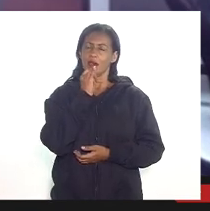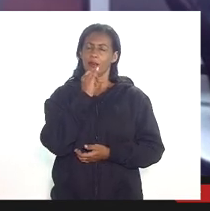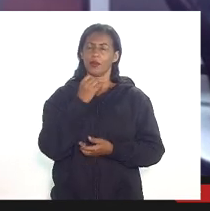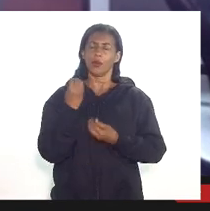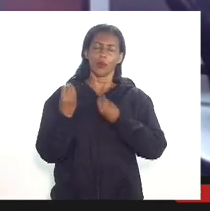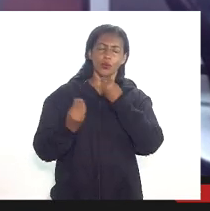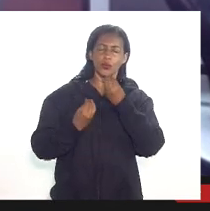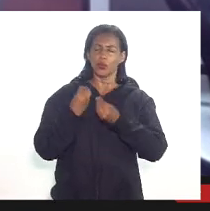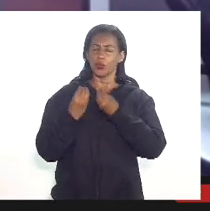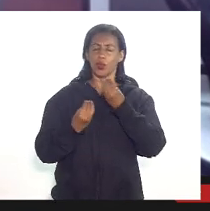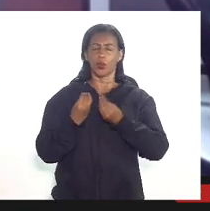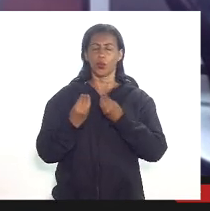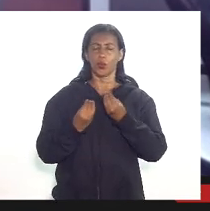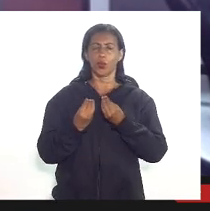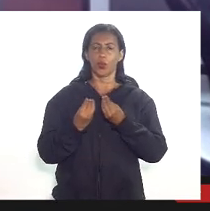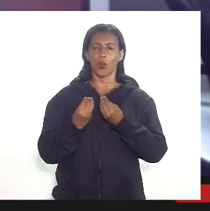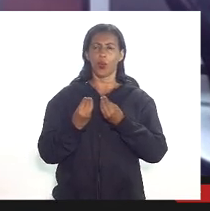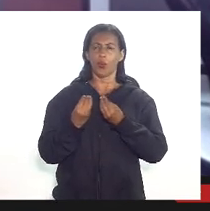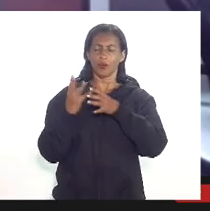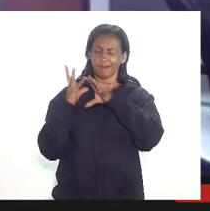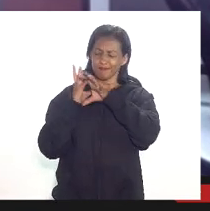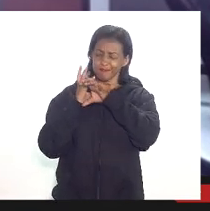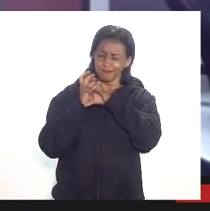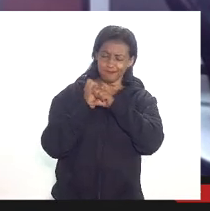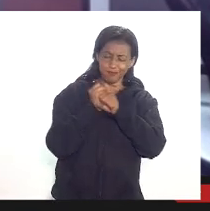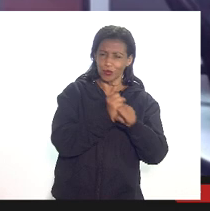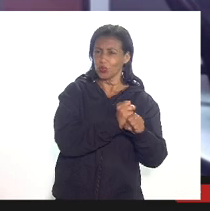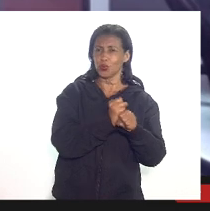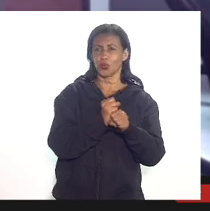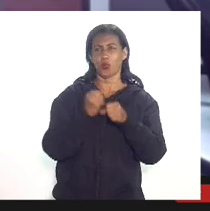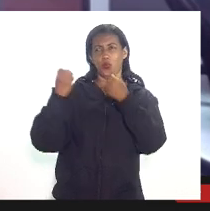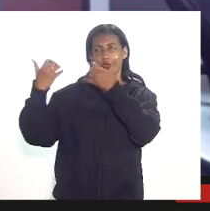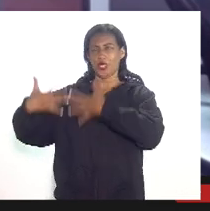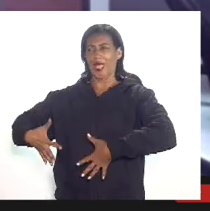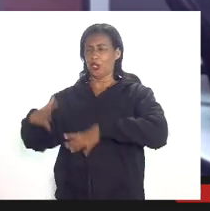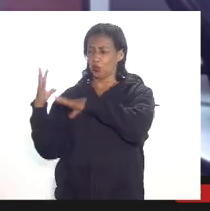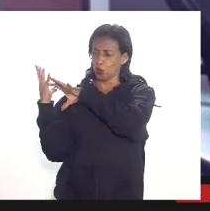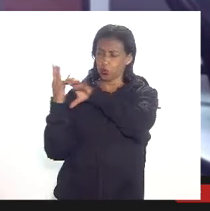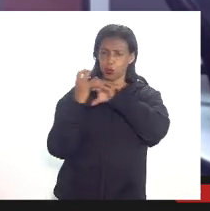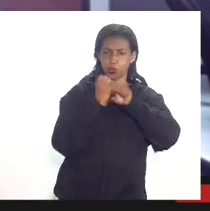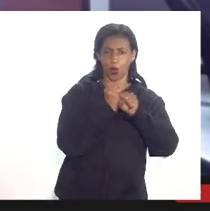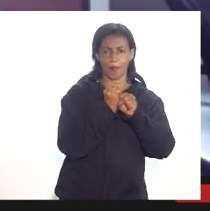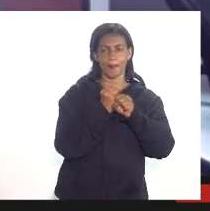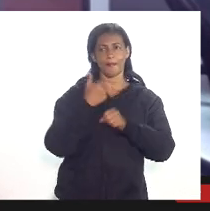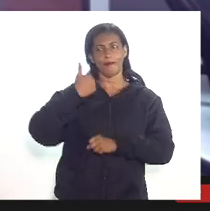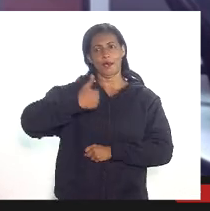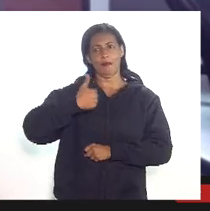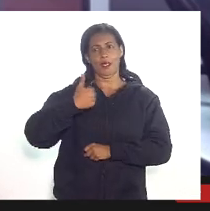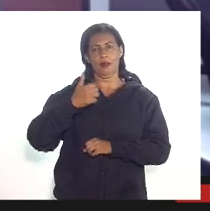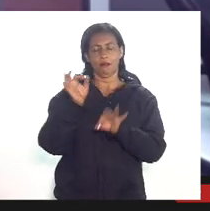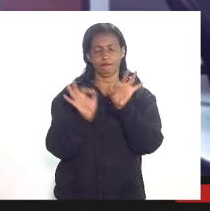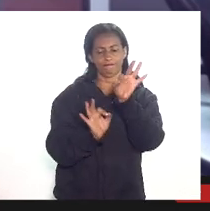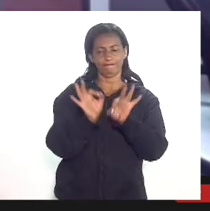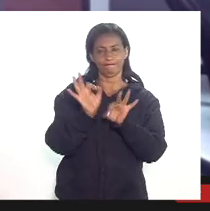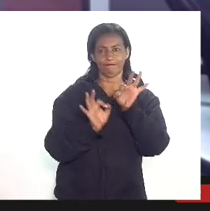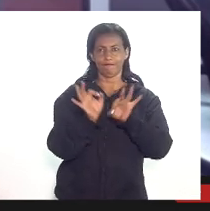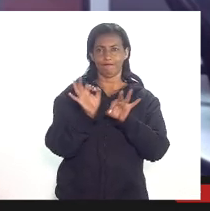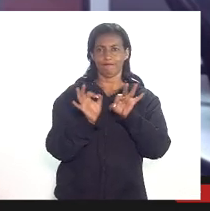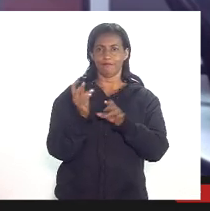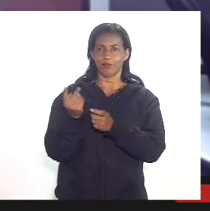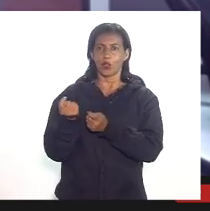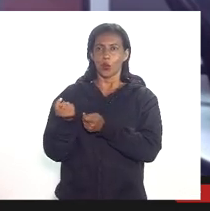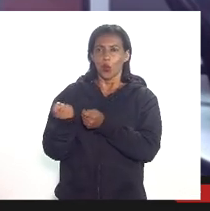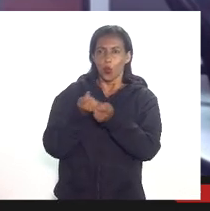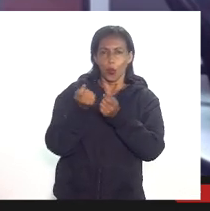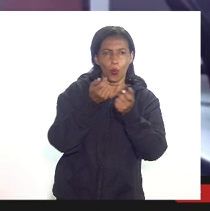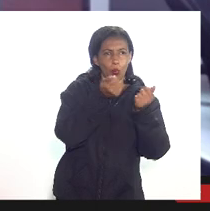é que isso deve ser contabilizado nós temos aqui o plano de contas previsto no anexo na portaria